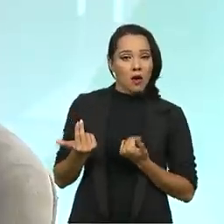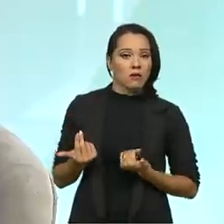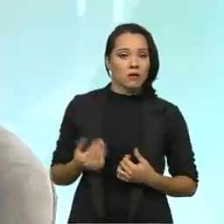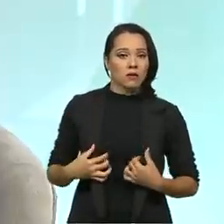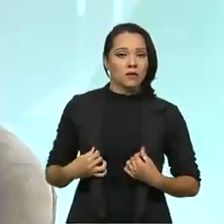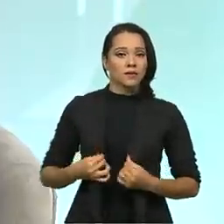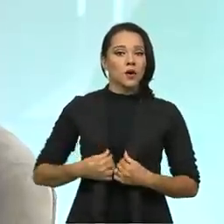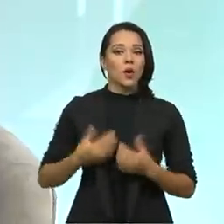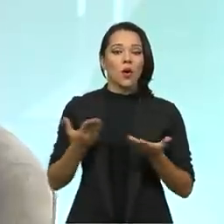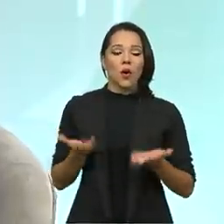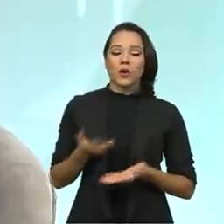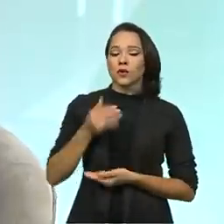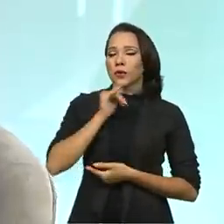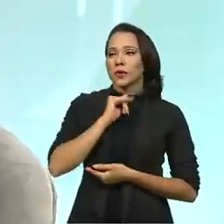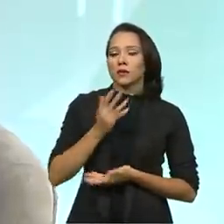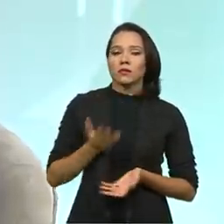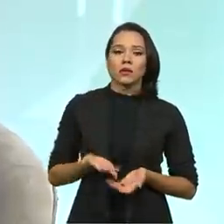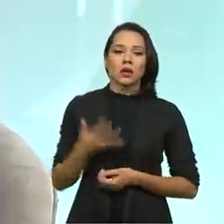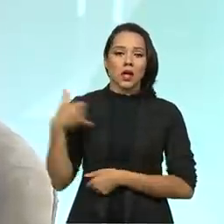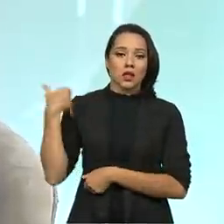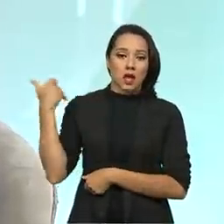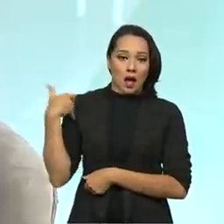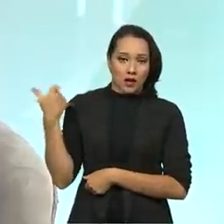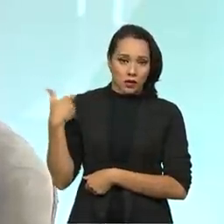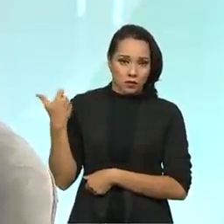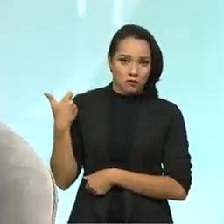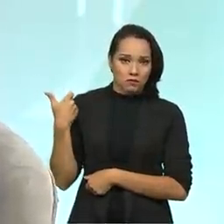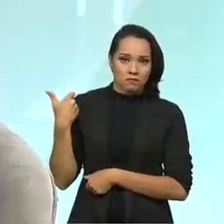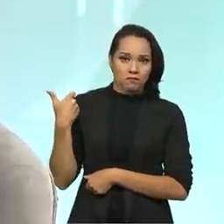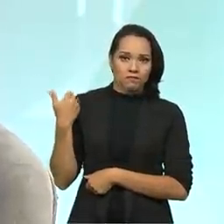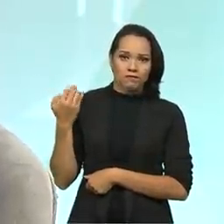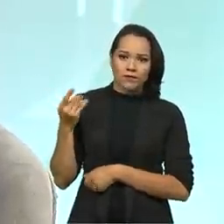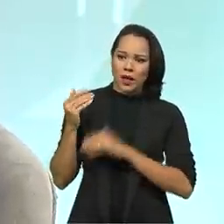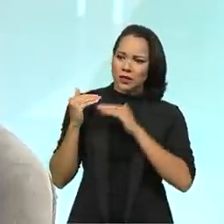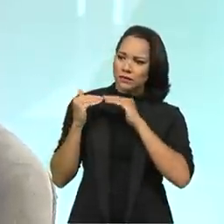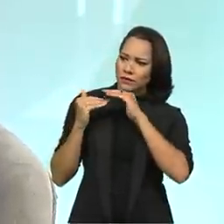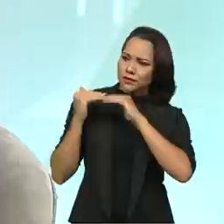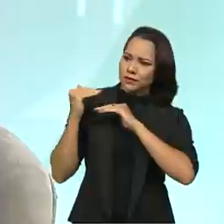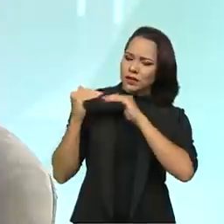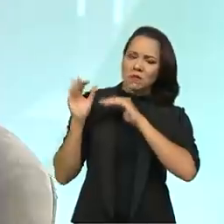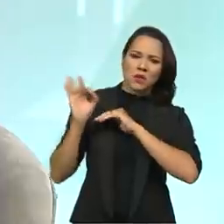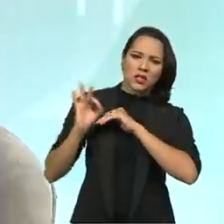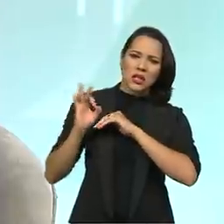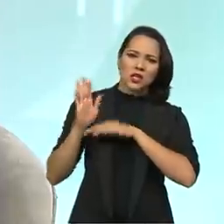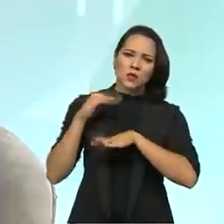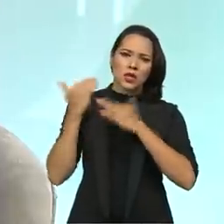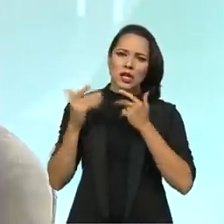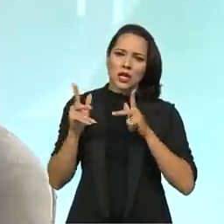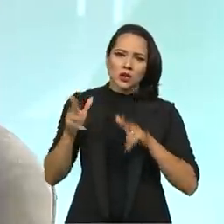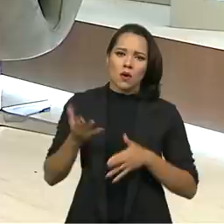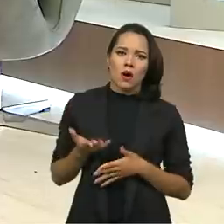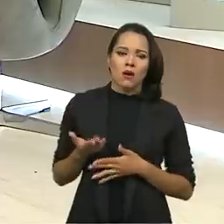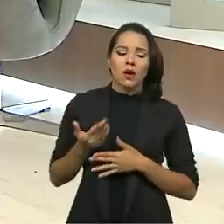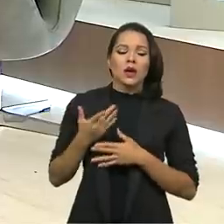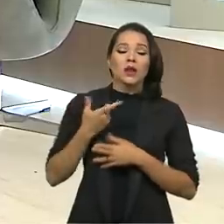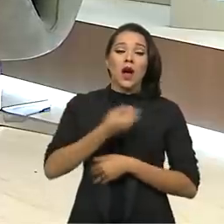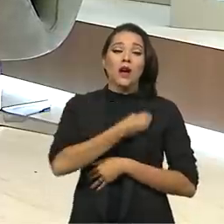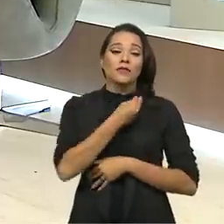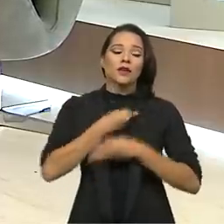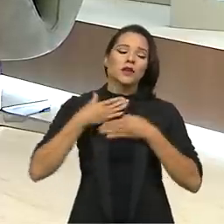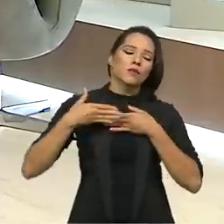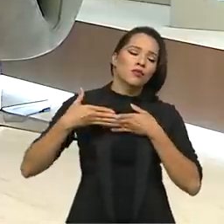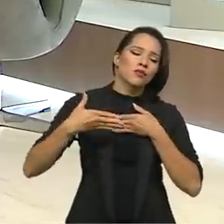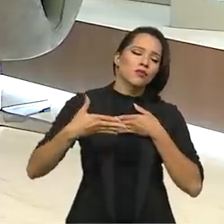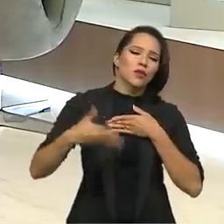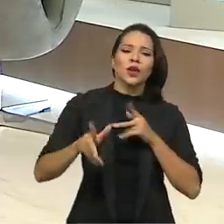em termos de idade, eles acompanham a taxa de mortalidade, a longevidade, eles